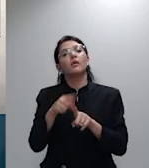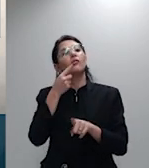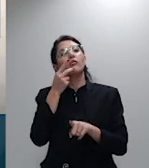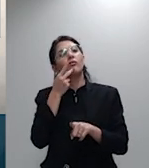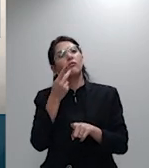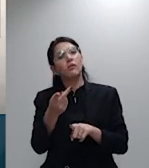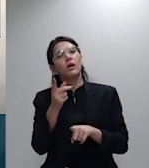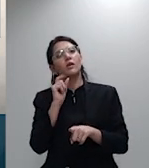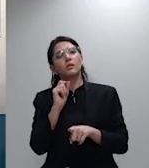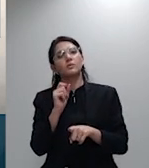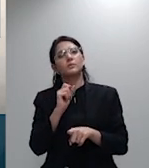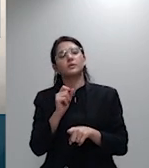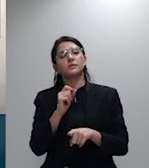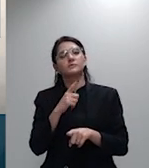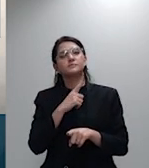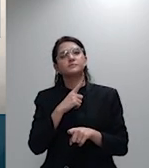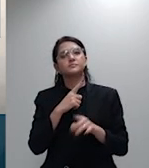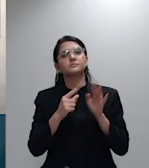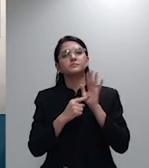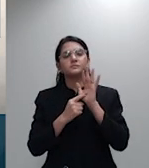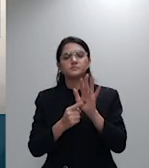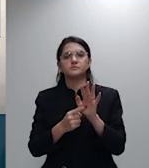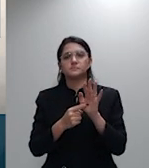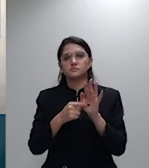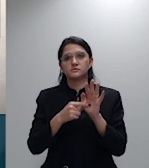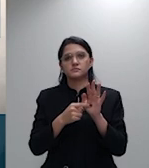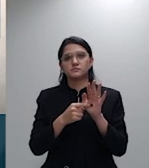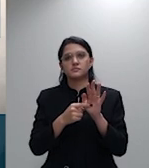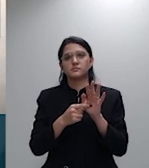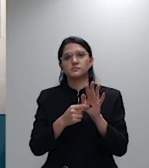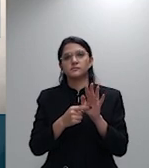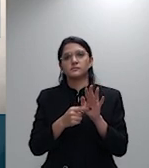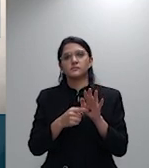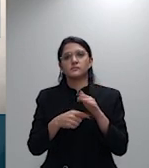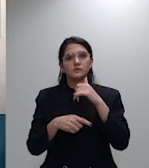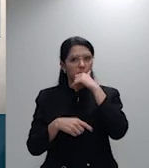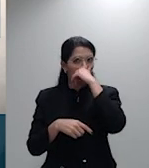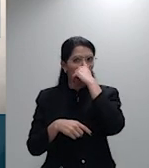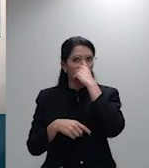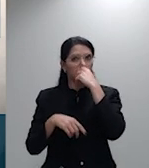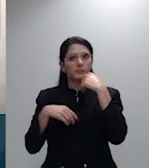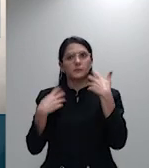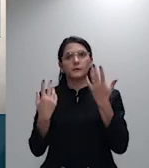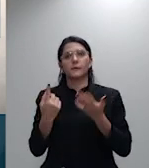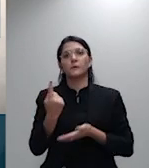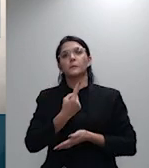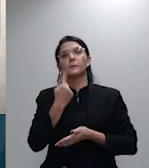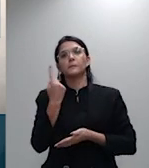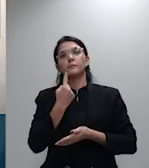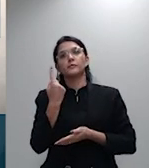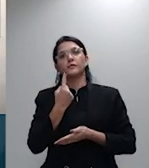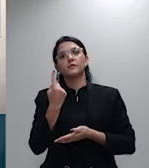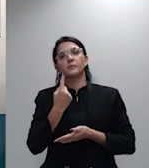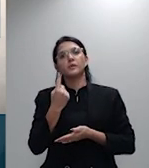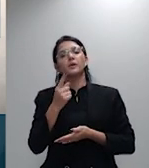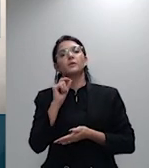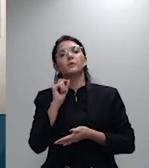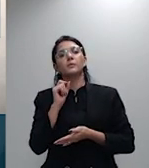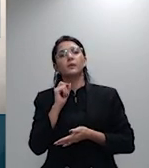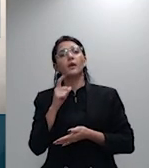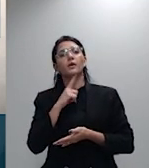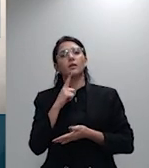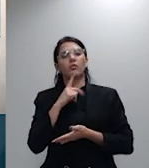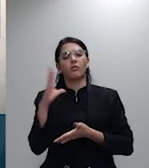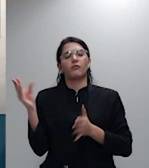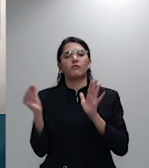omissões então primeiro descabimento da fixação de tese sobre o ônus da prova da existência de relação